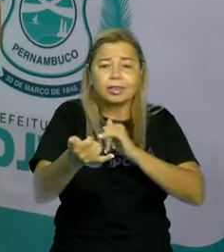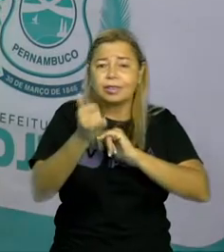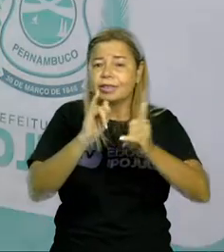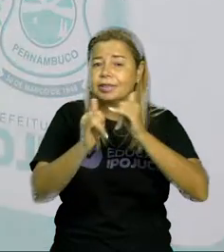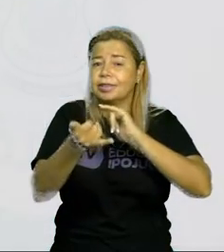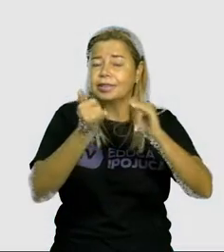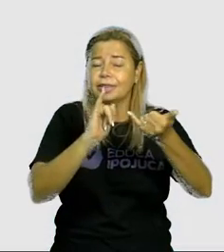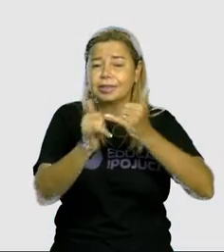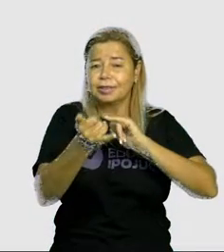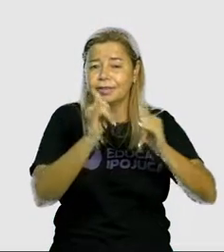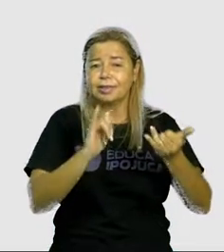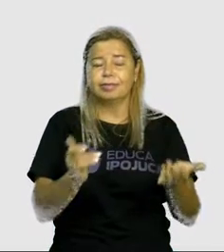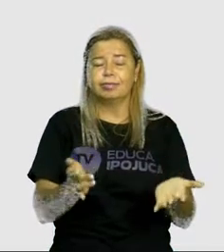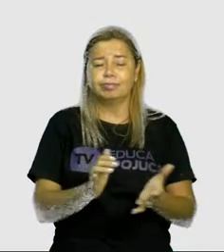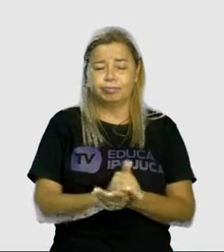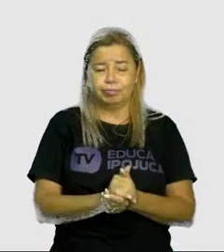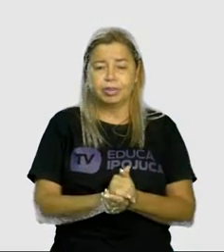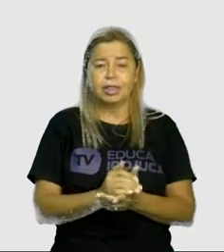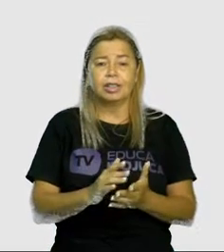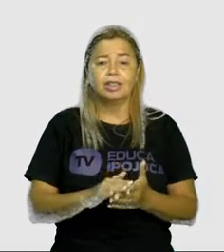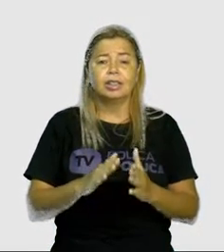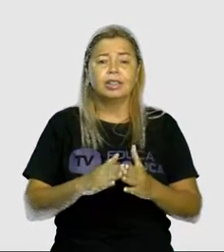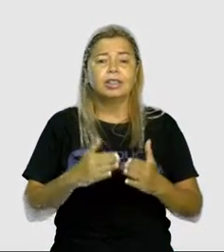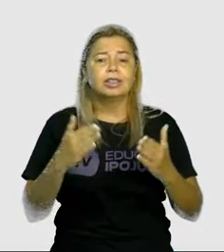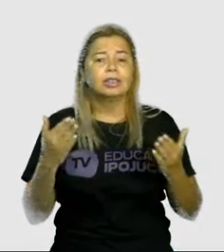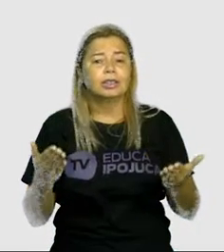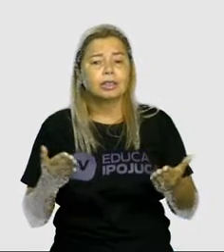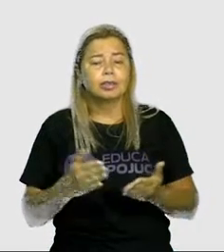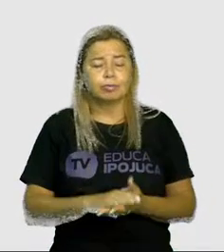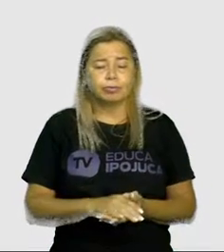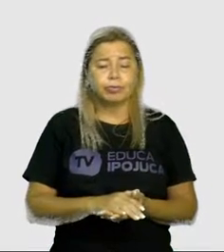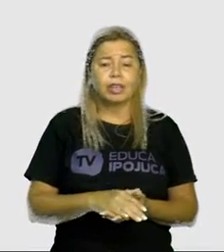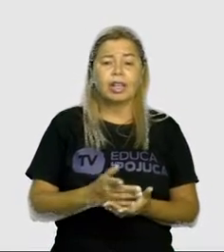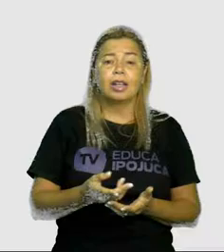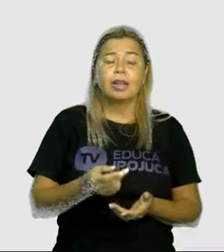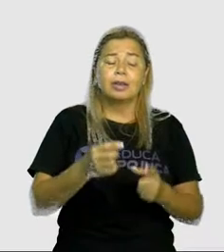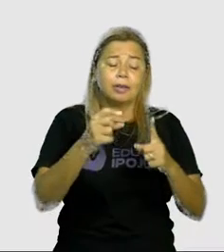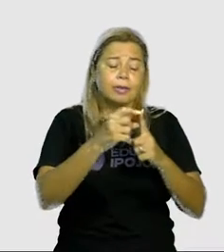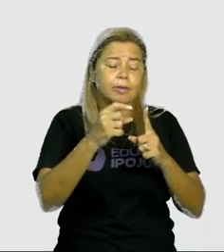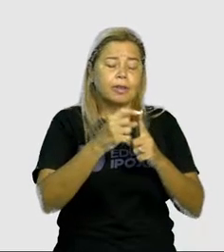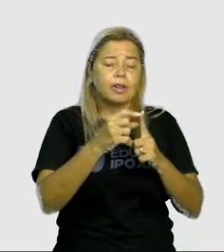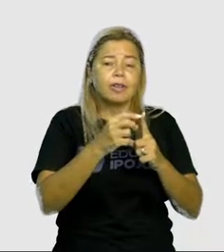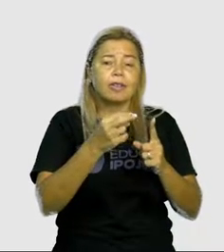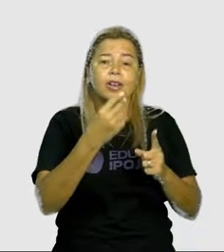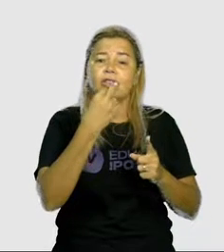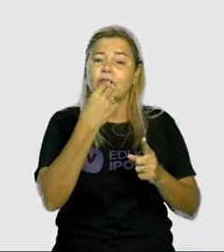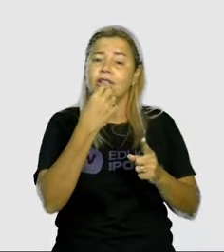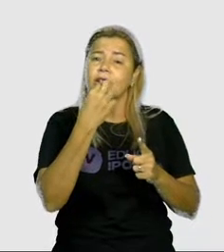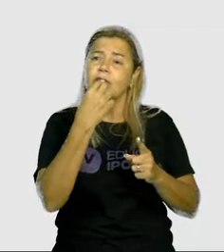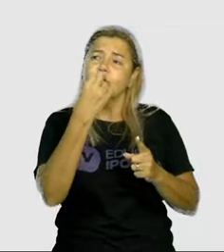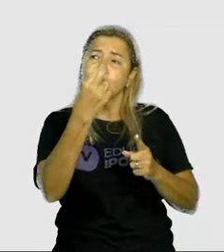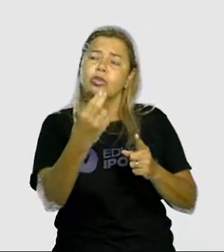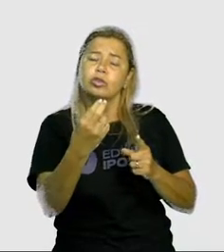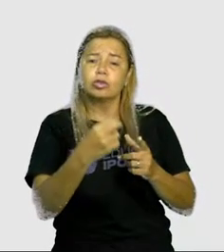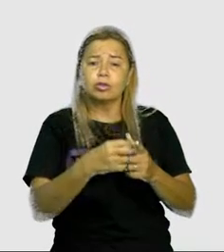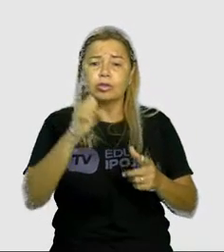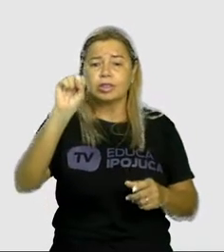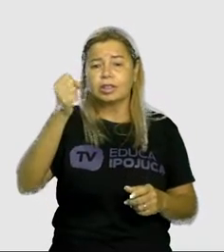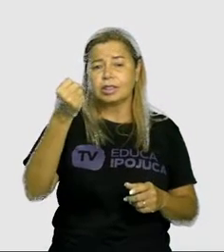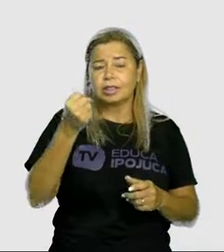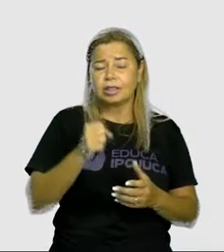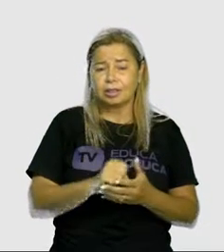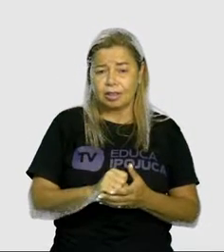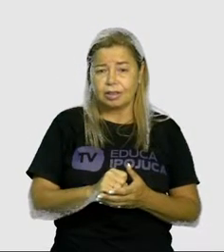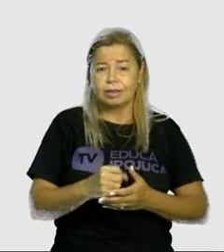dessas palavras. Palavras com som de S. A gente tem aqui, ó. Seguro, cidade,